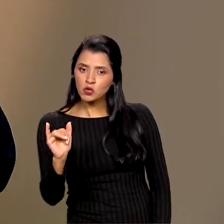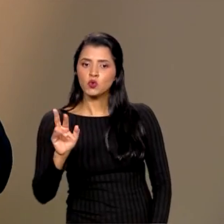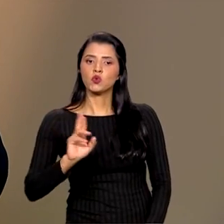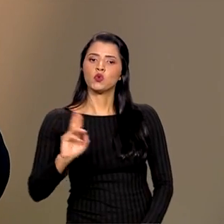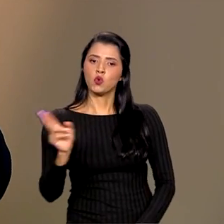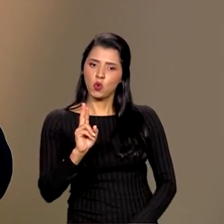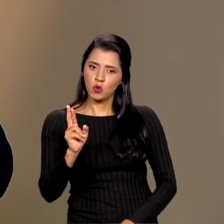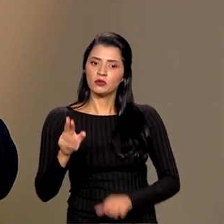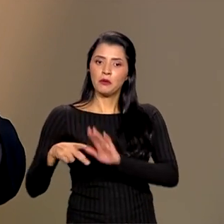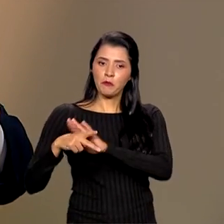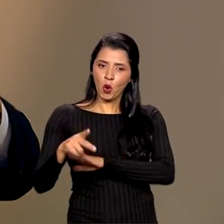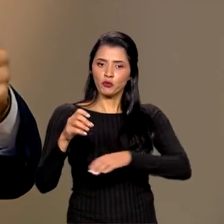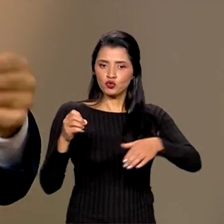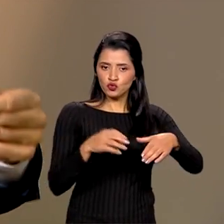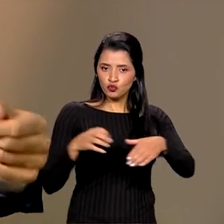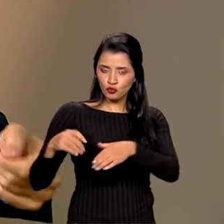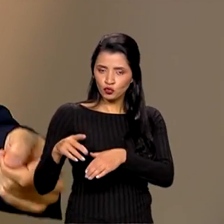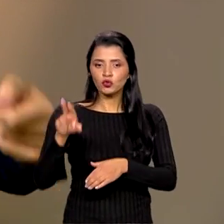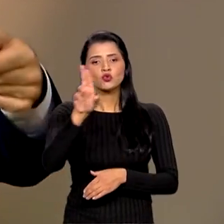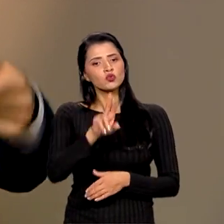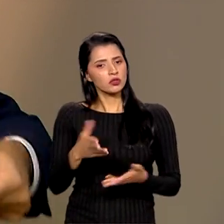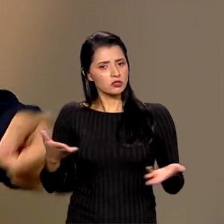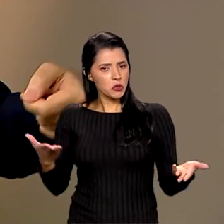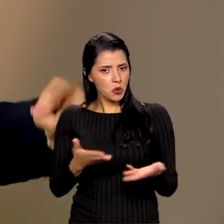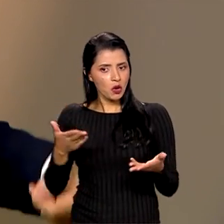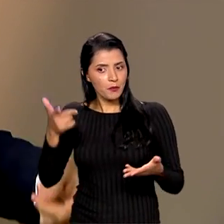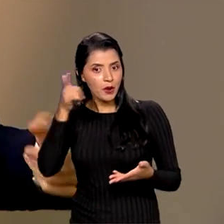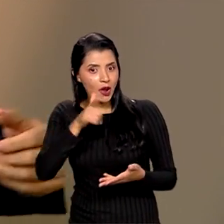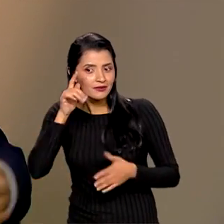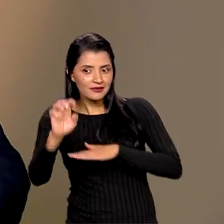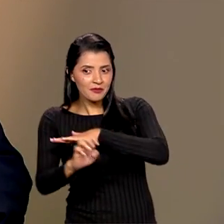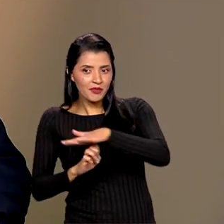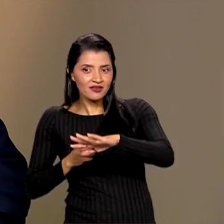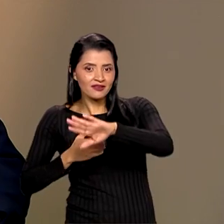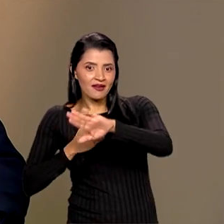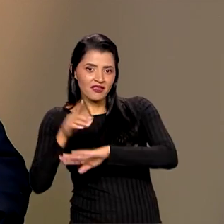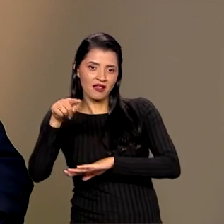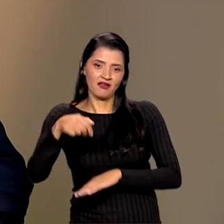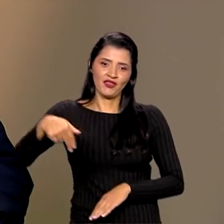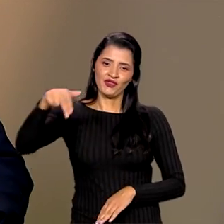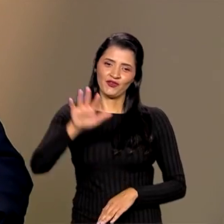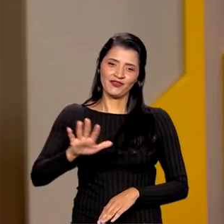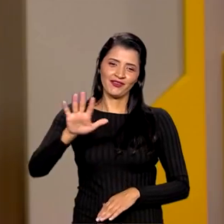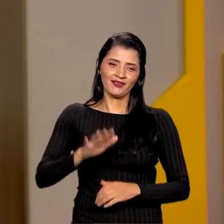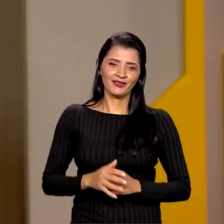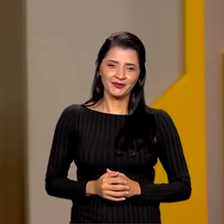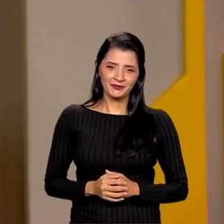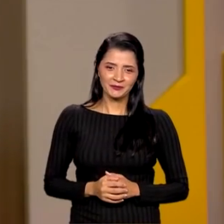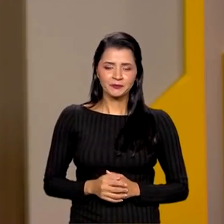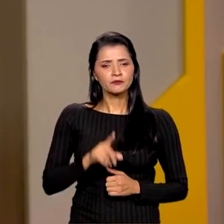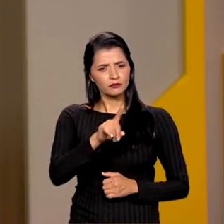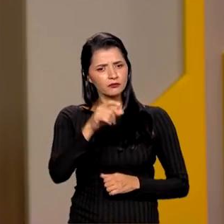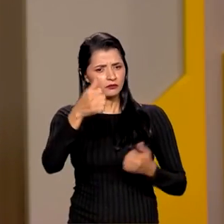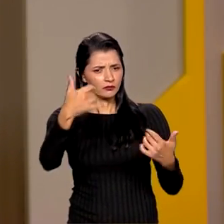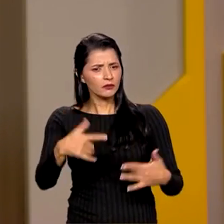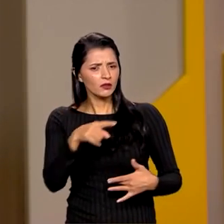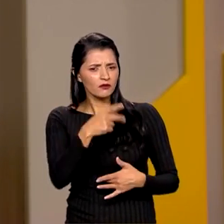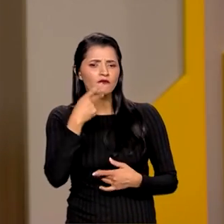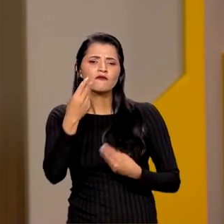recursos desses fundos que estão sendo usados para atrair essas empresas a se instalar na região. Tá certo. Danilo, você comentou aí